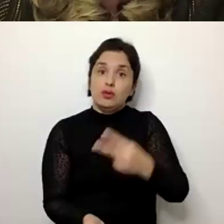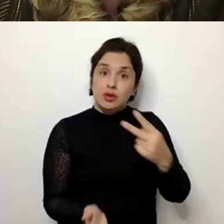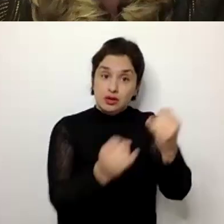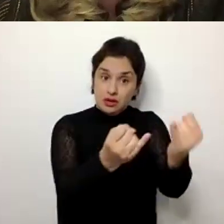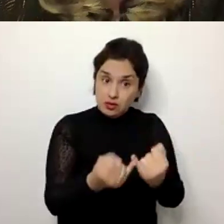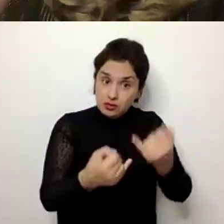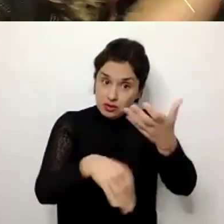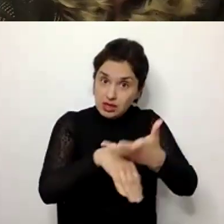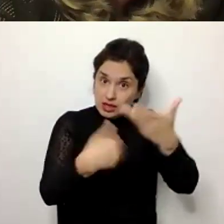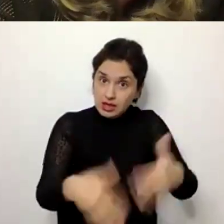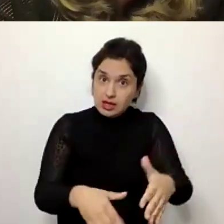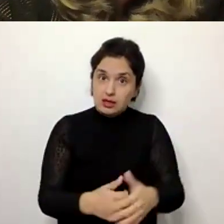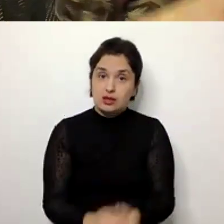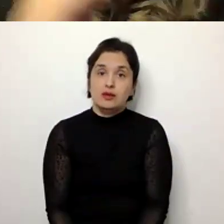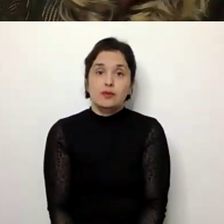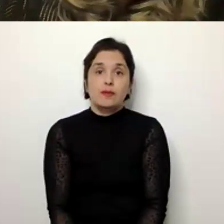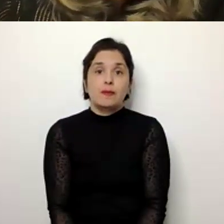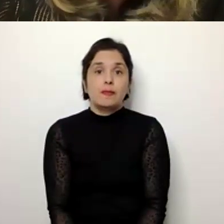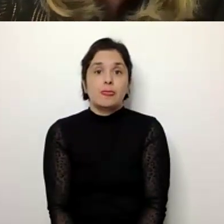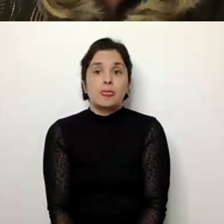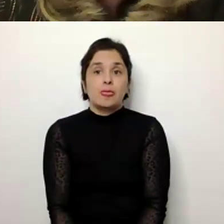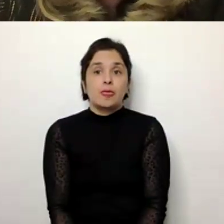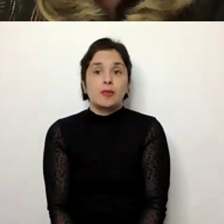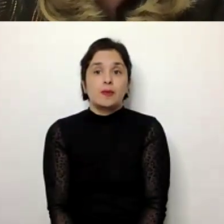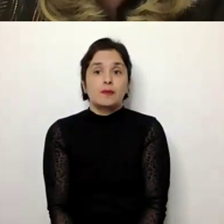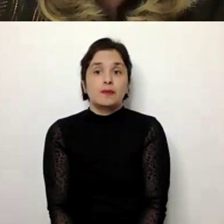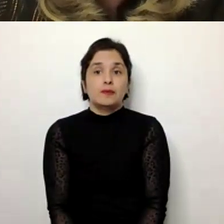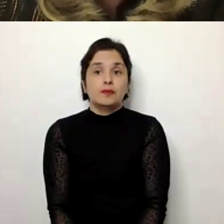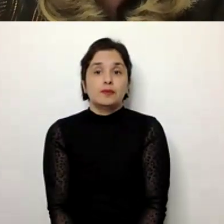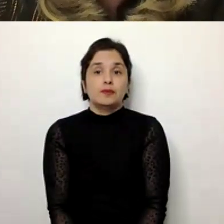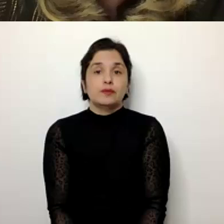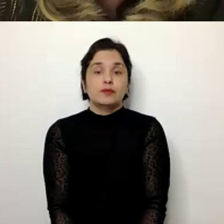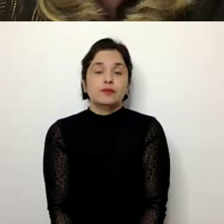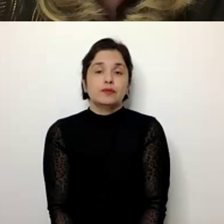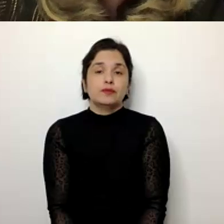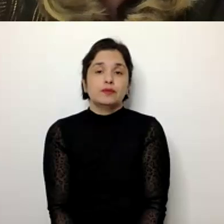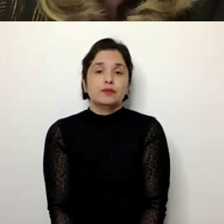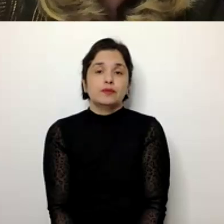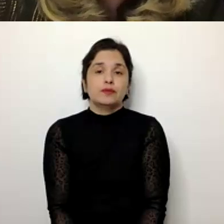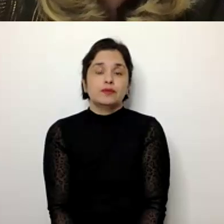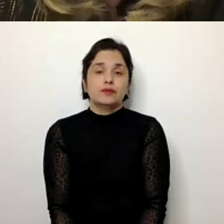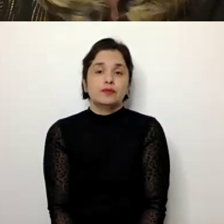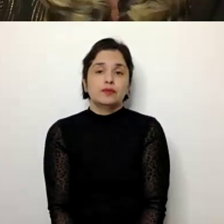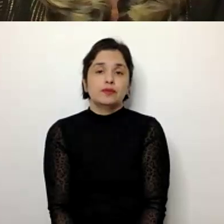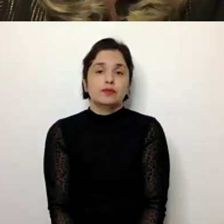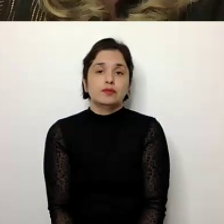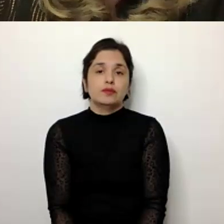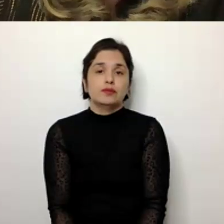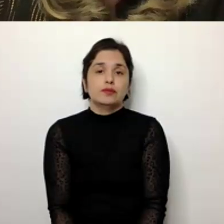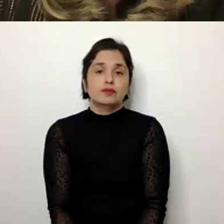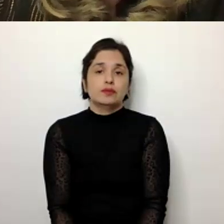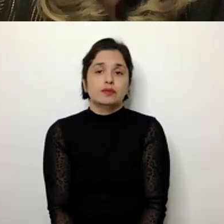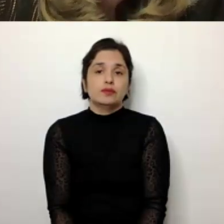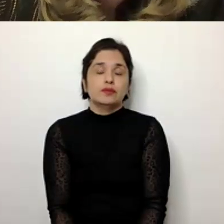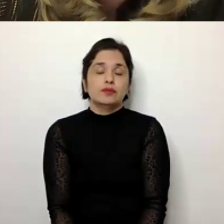tem, que não estão na mesma análise, mas aqui ele traz uma outra informação, outras informações, nós